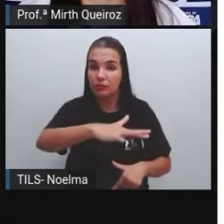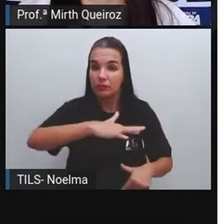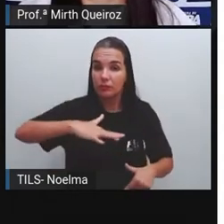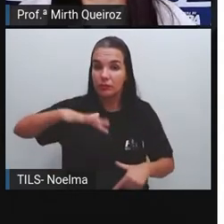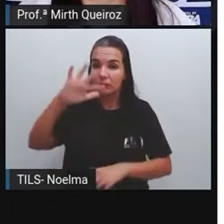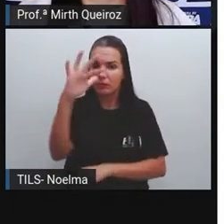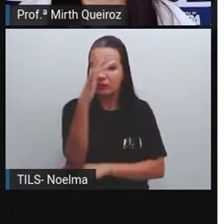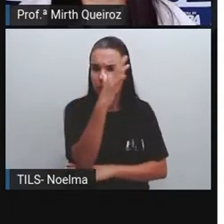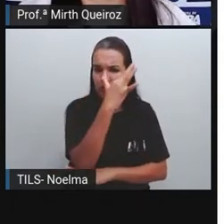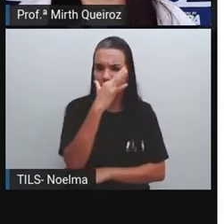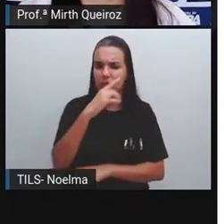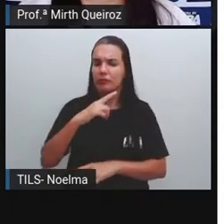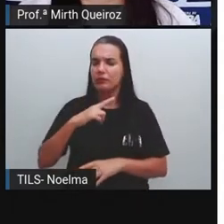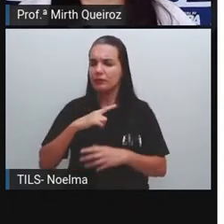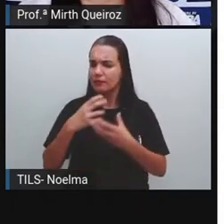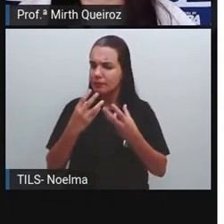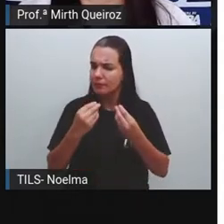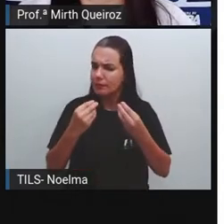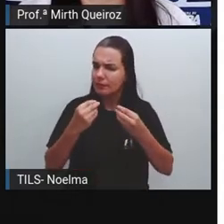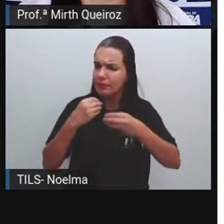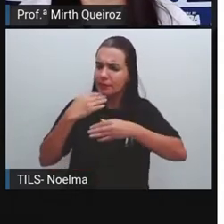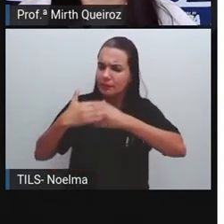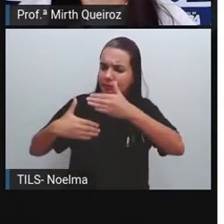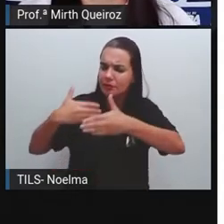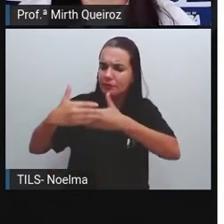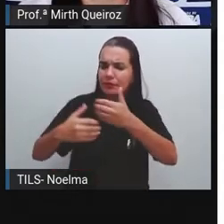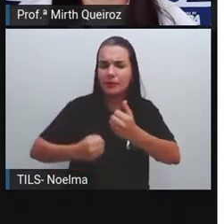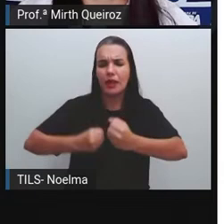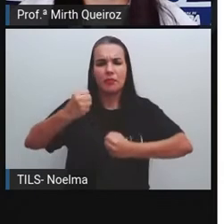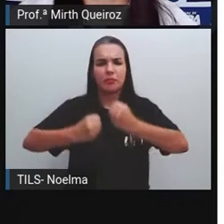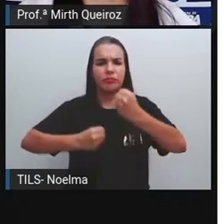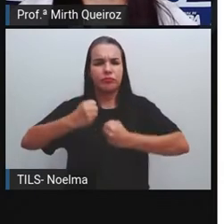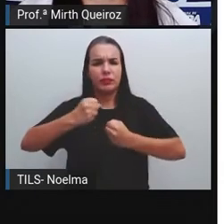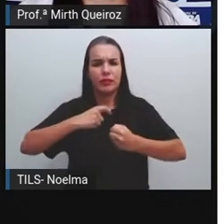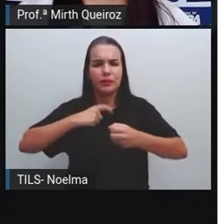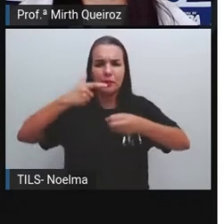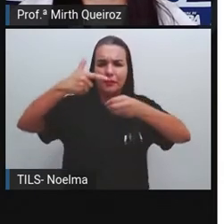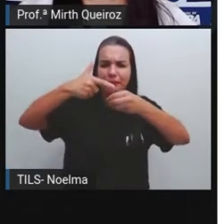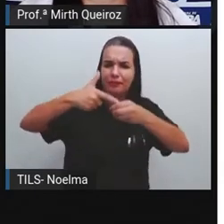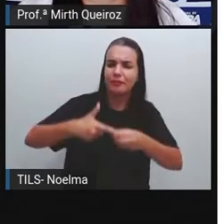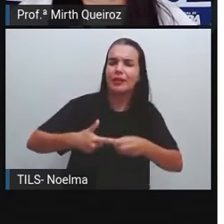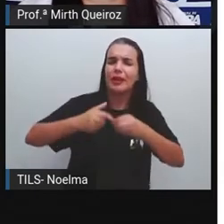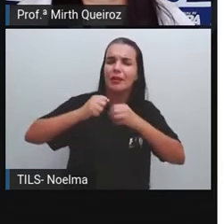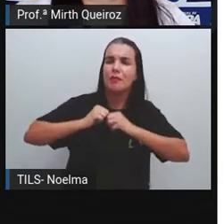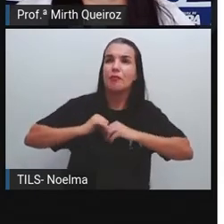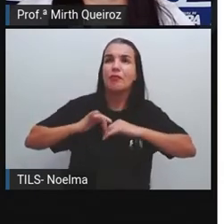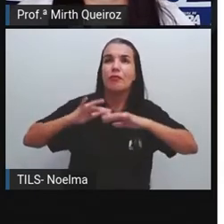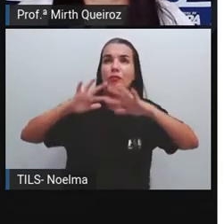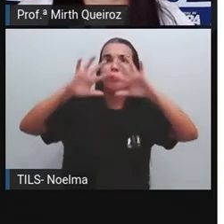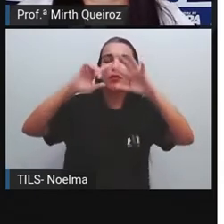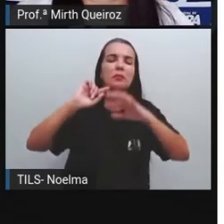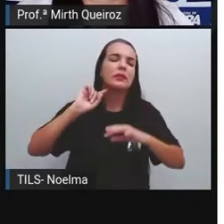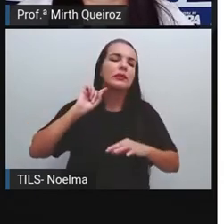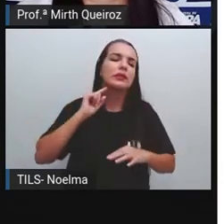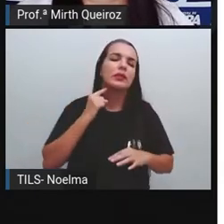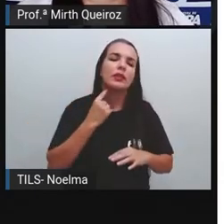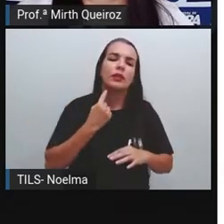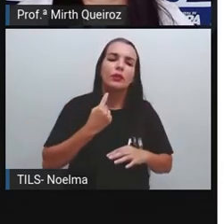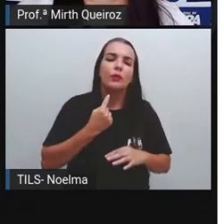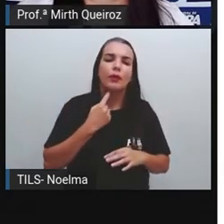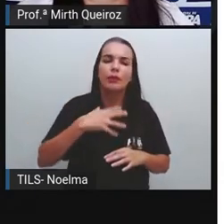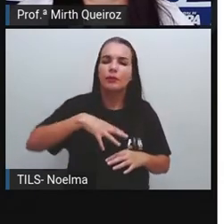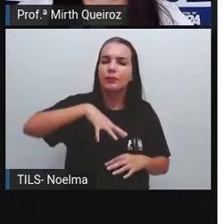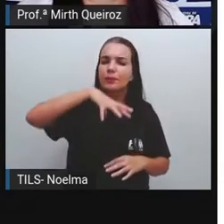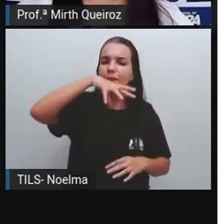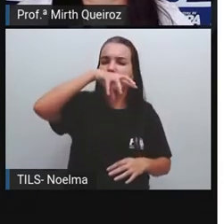crescente de veículos, notadamente os movidos por derivados de petróleo. E quando a gente estudou lá, falando sobre a